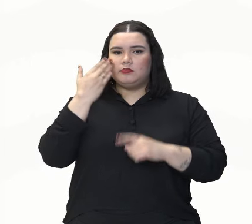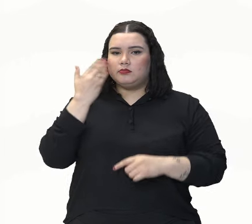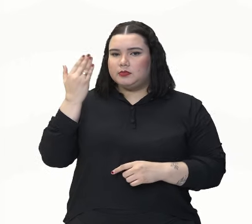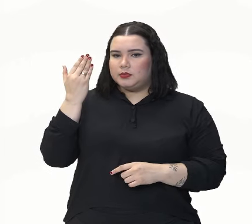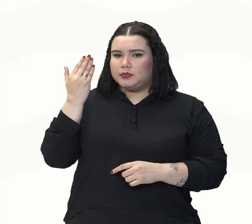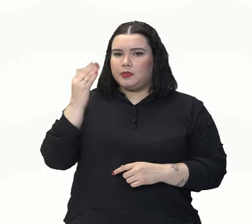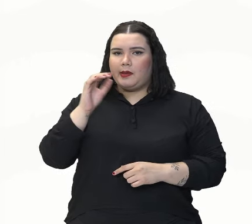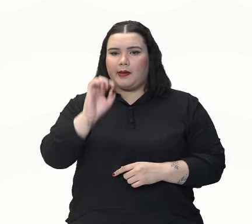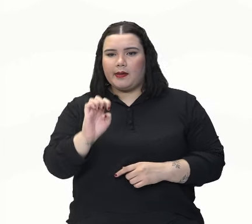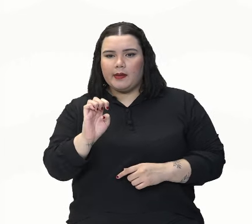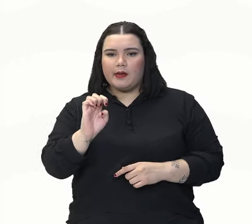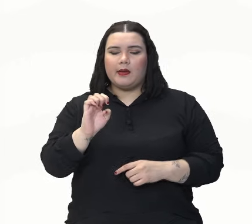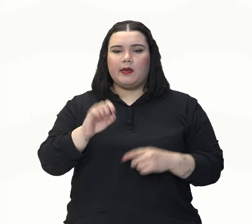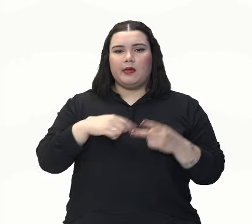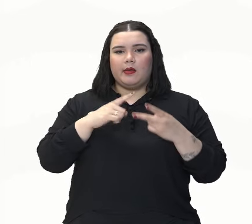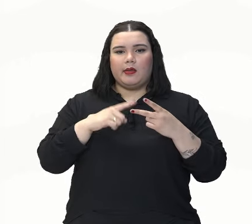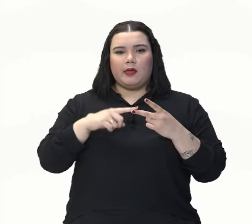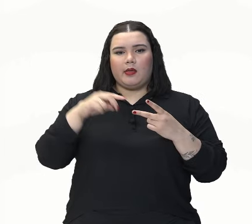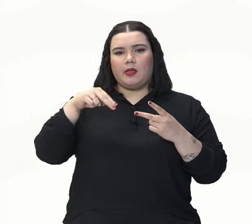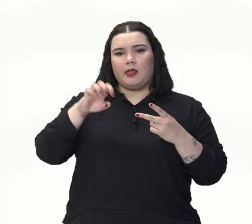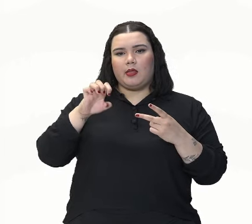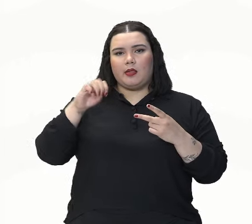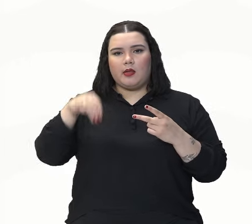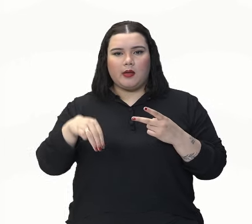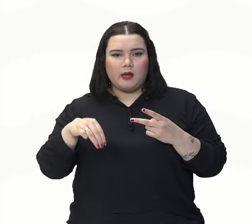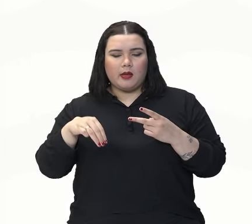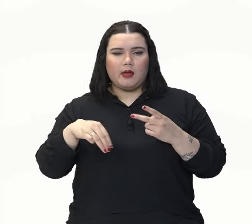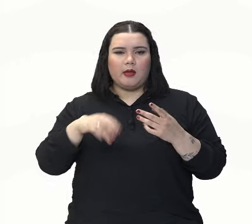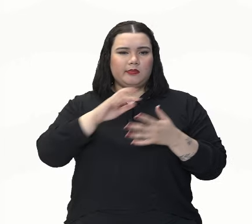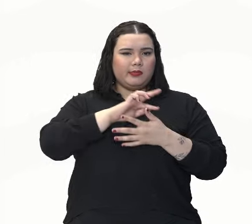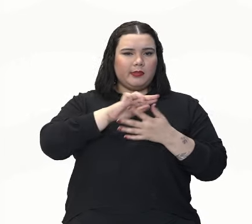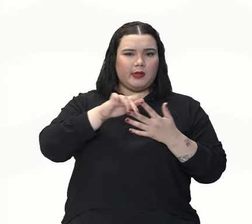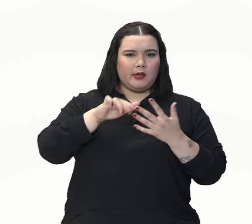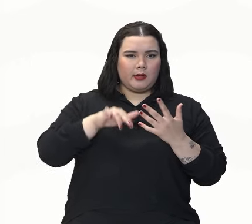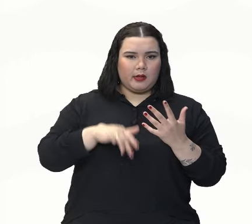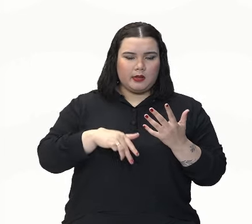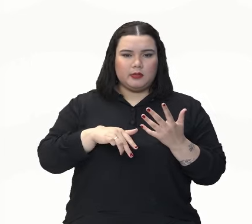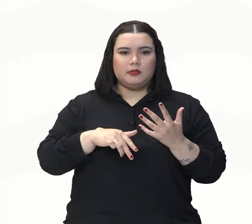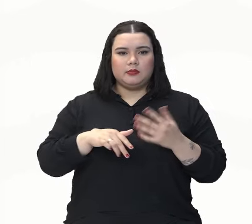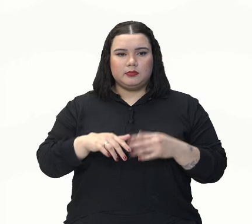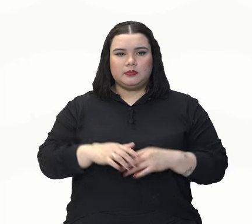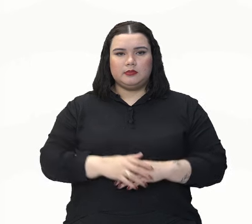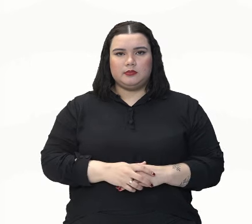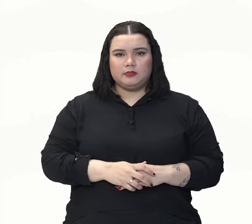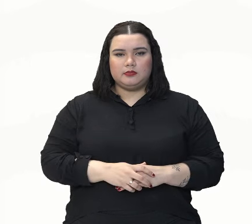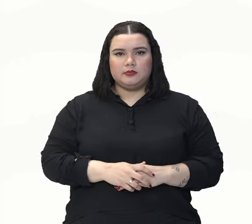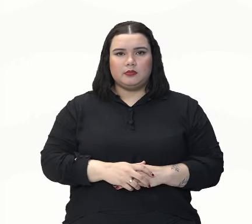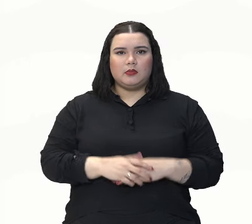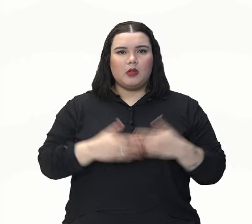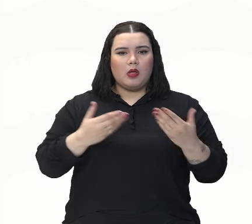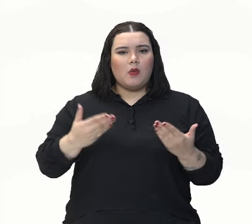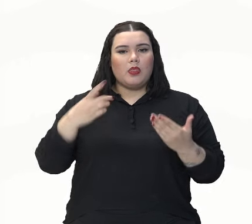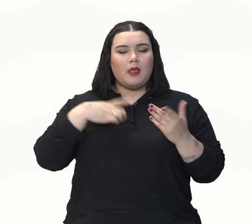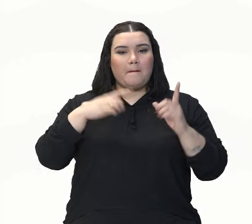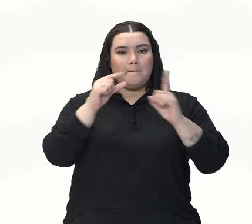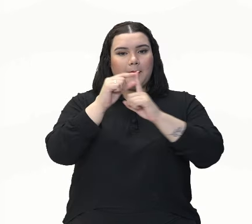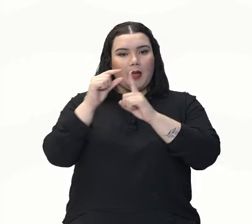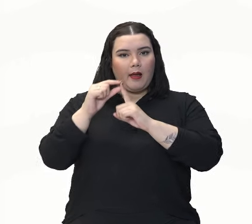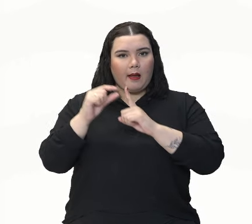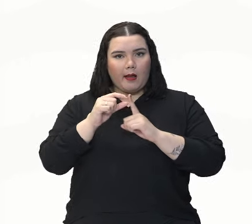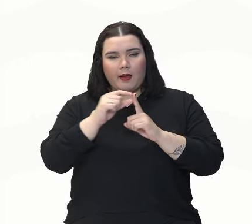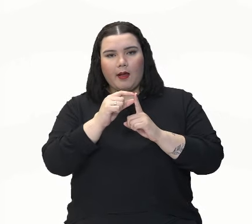somente, eu fiz várias atividades, não somente isso, também fiz